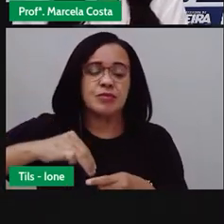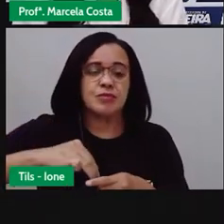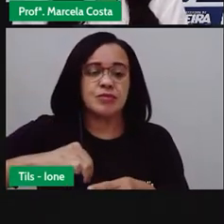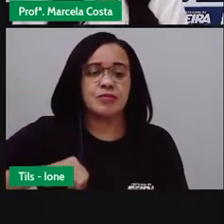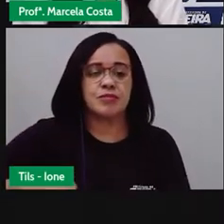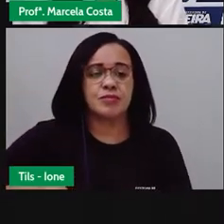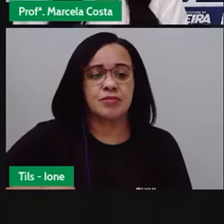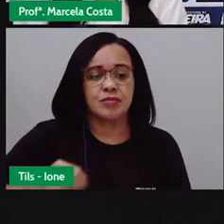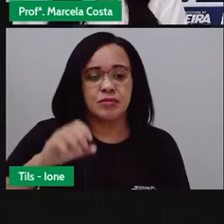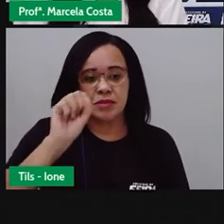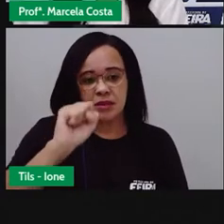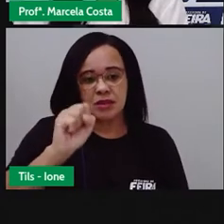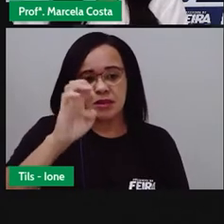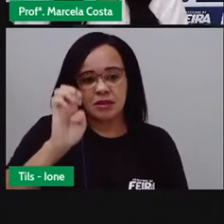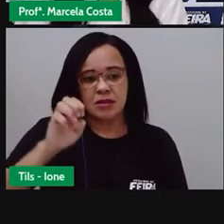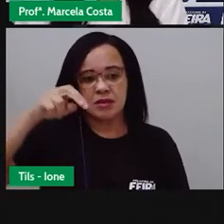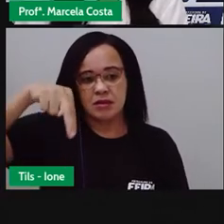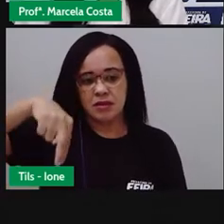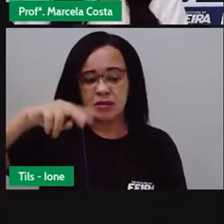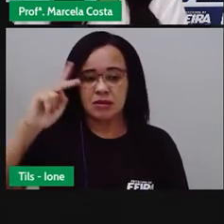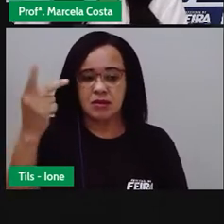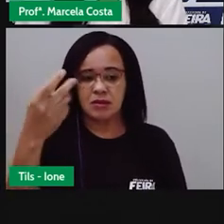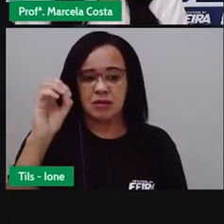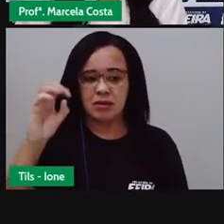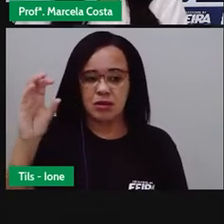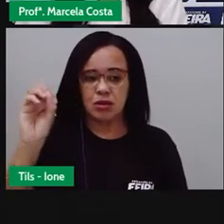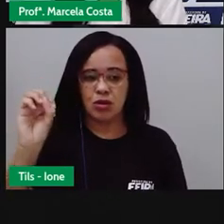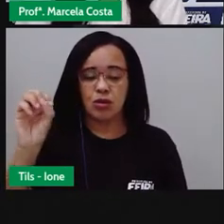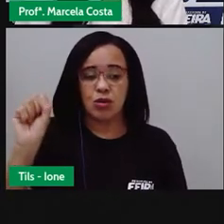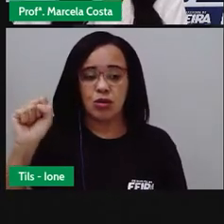Senhora da Conceição.